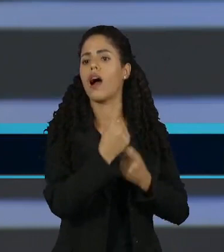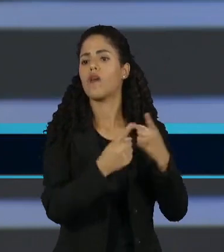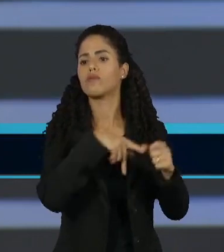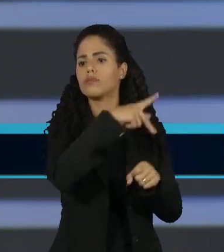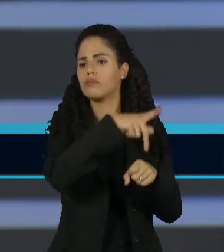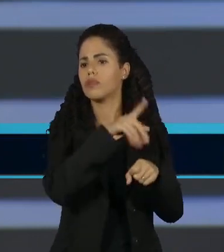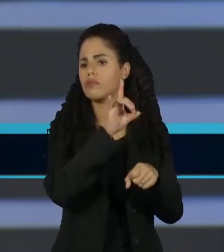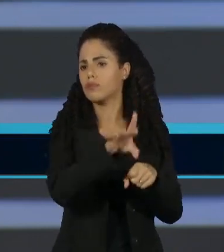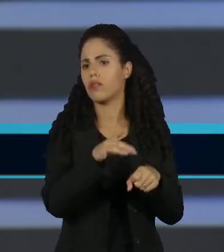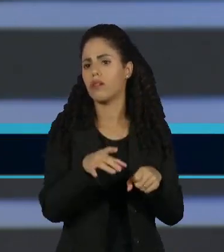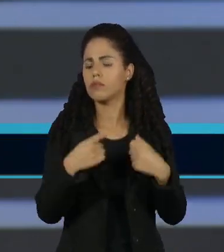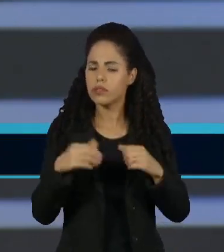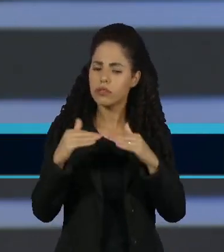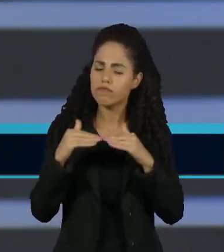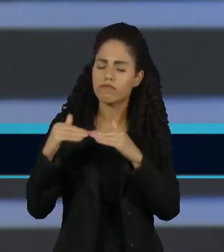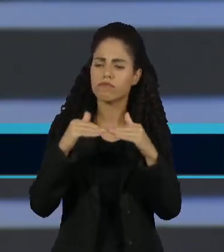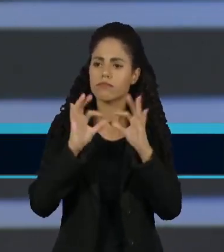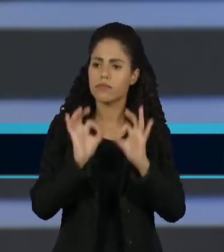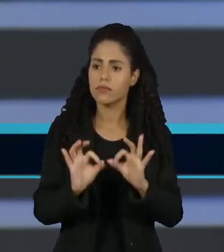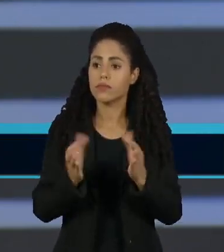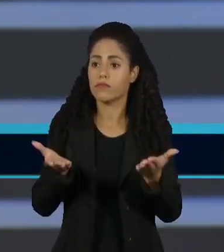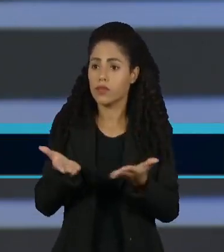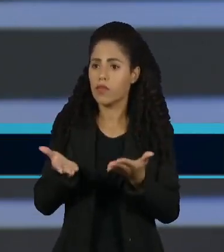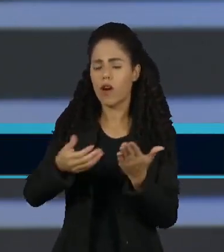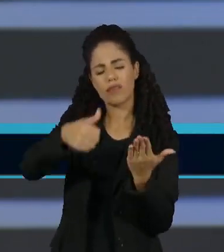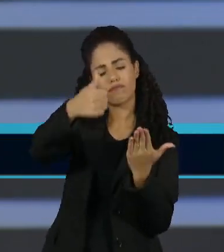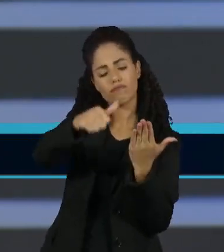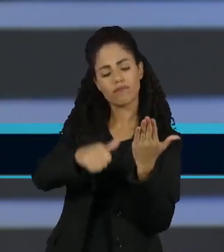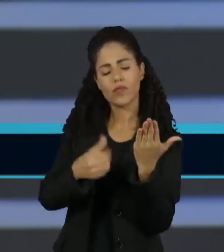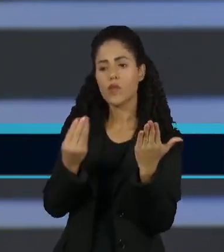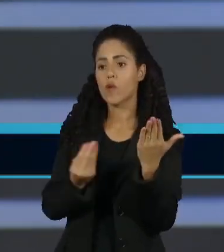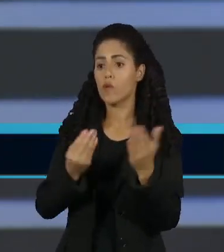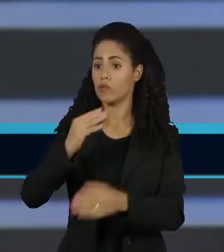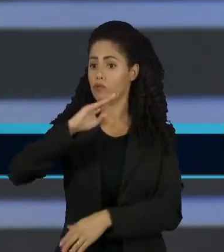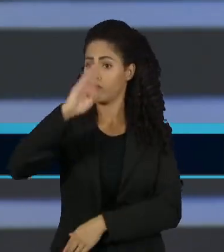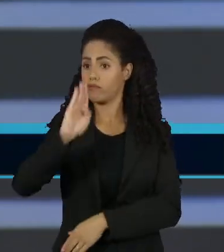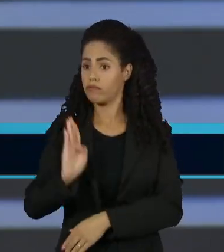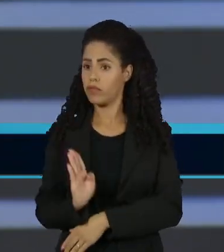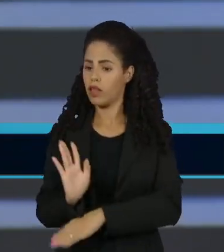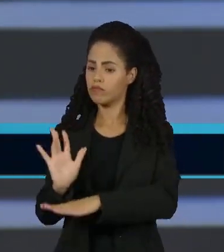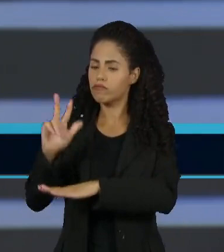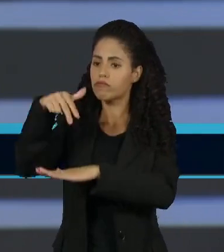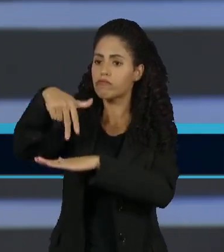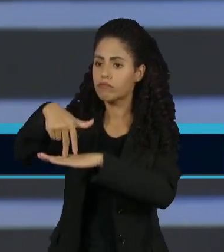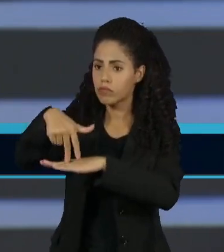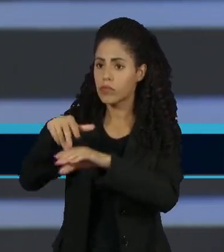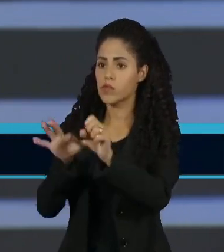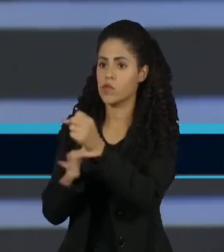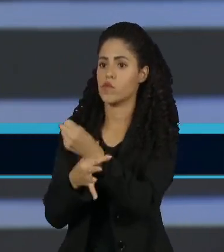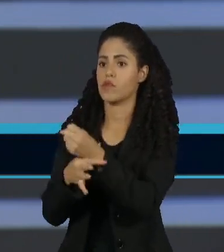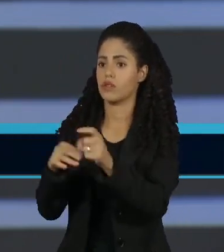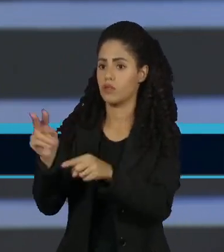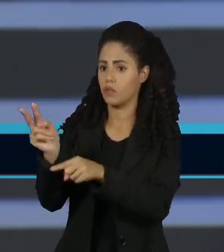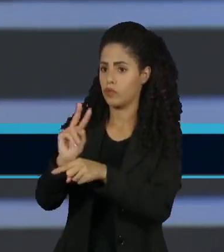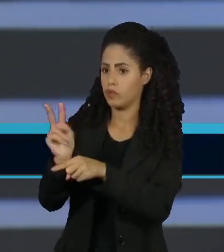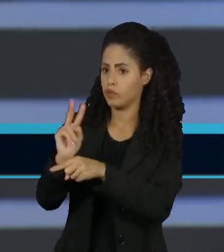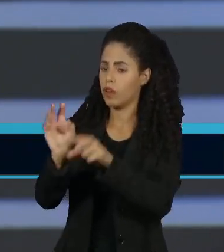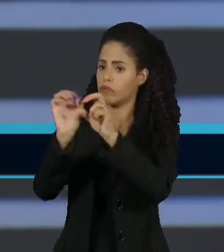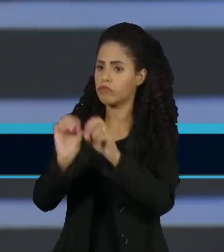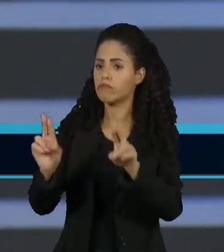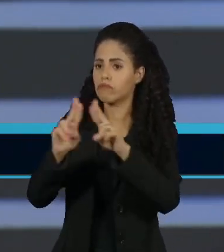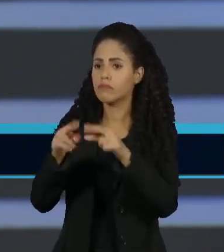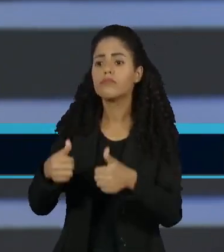potências. A avaliação que se faz da posição do Brasil à frente do Conselho de Segurança é muito